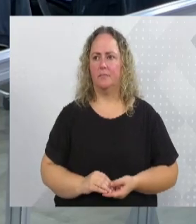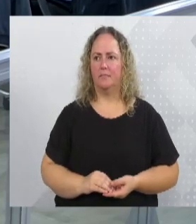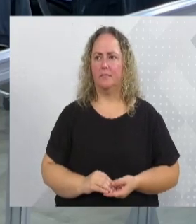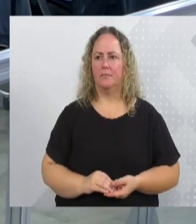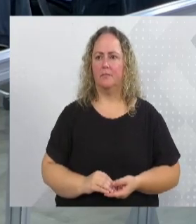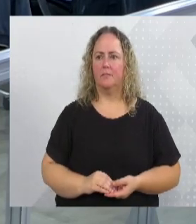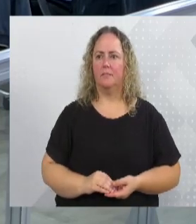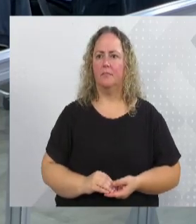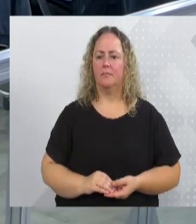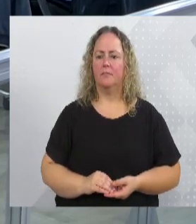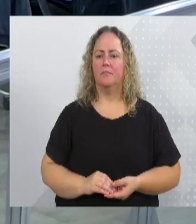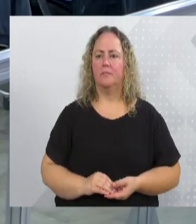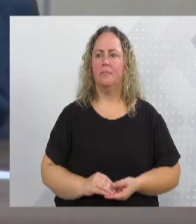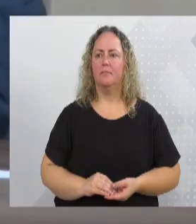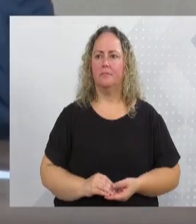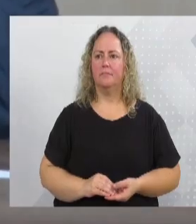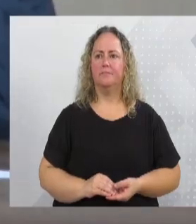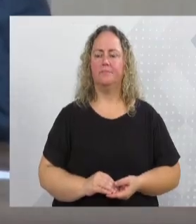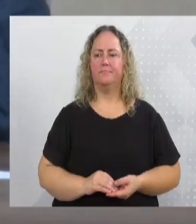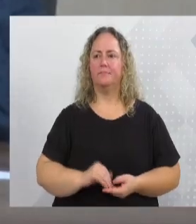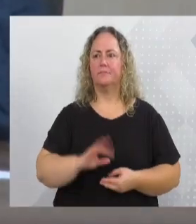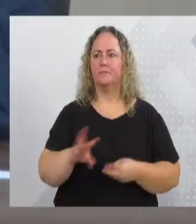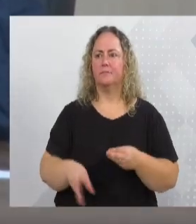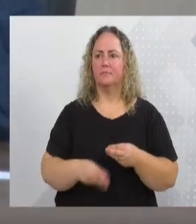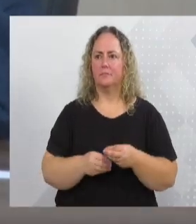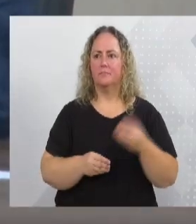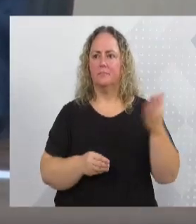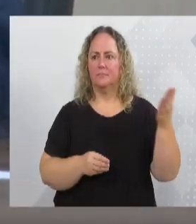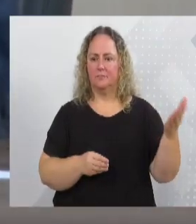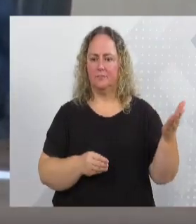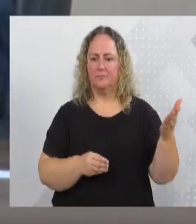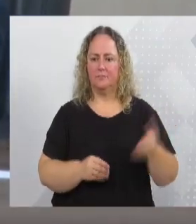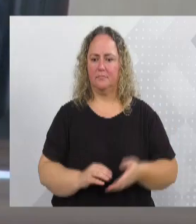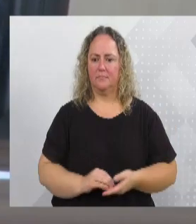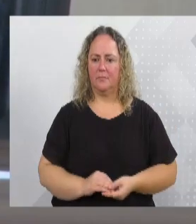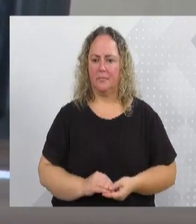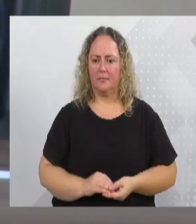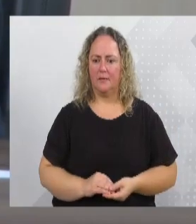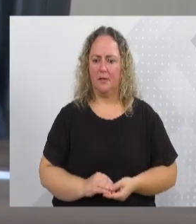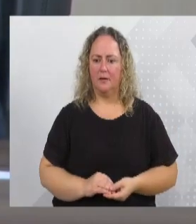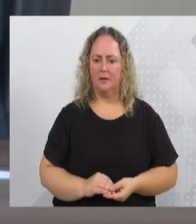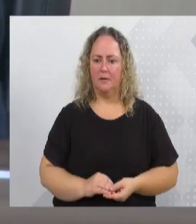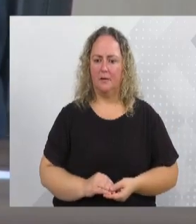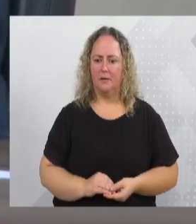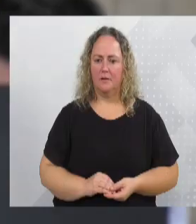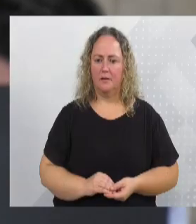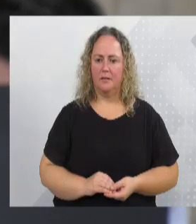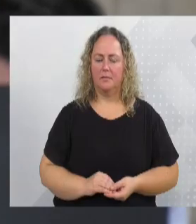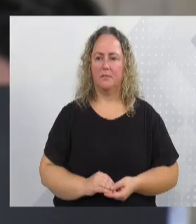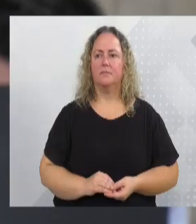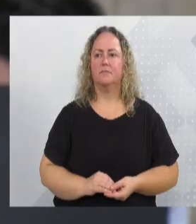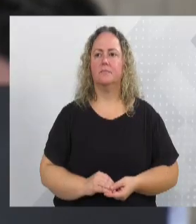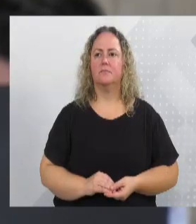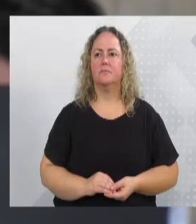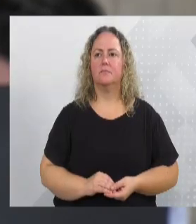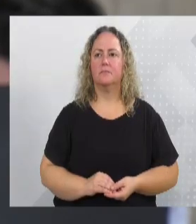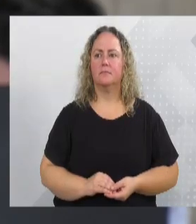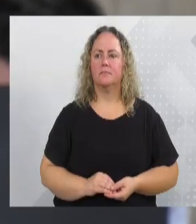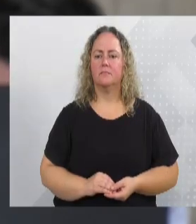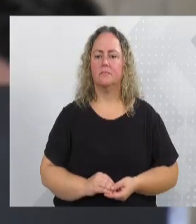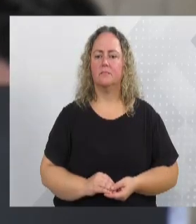Vereador, Maurício Goi, eu também vou ocupar a parte na sequência. Concedo a parte. Agradeço,